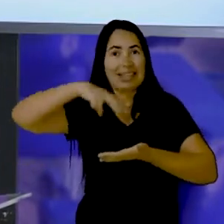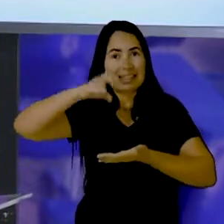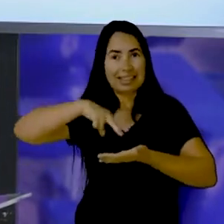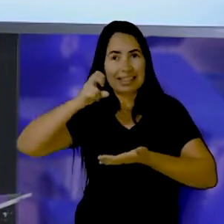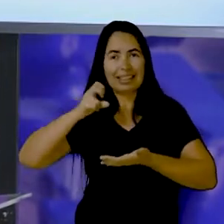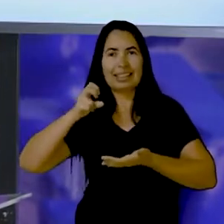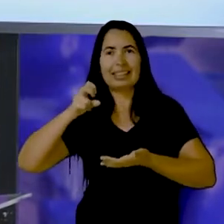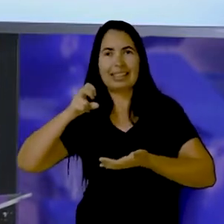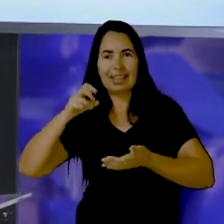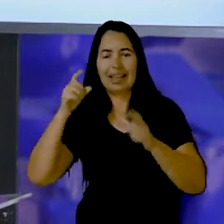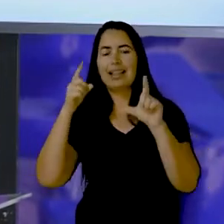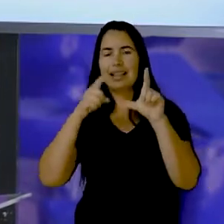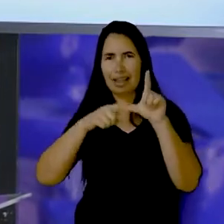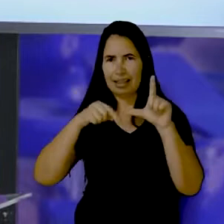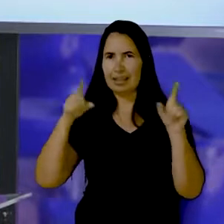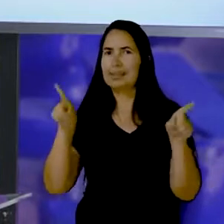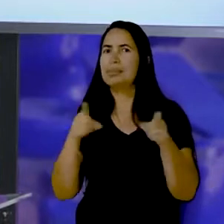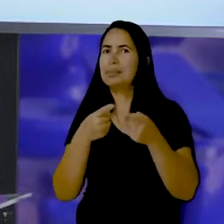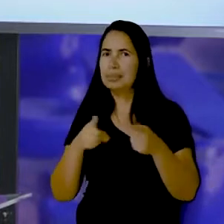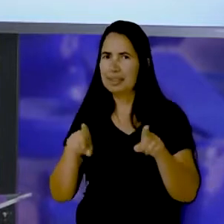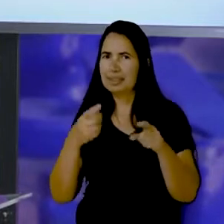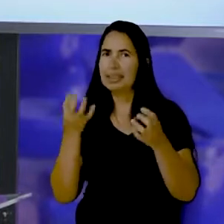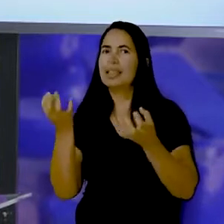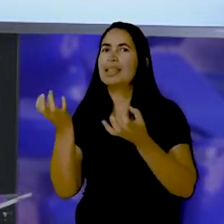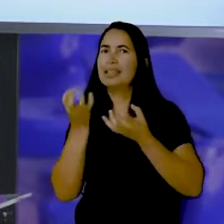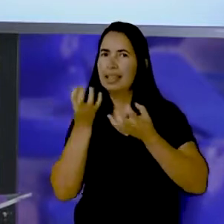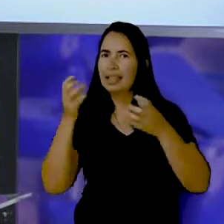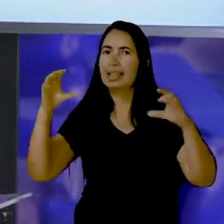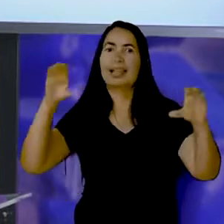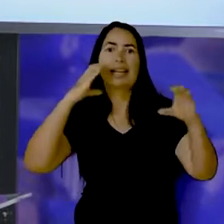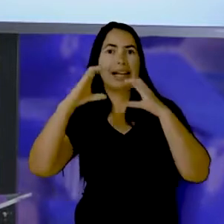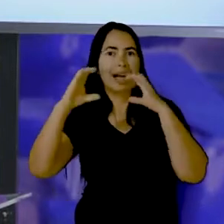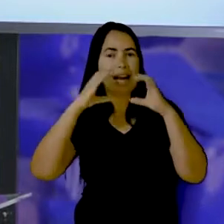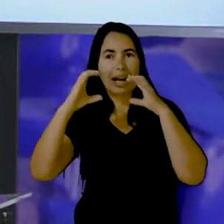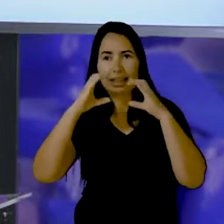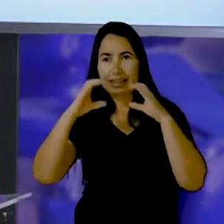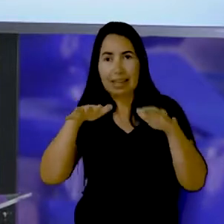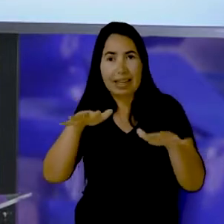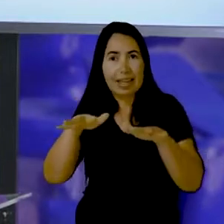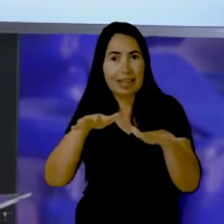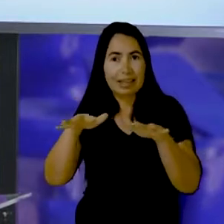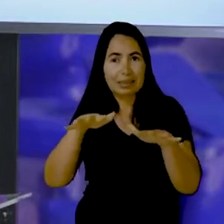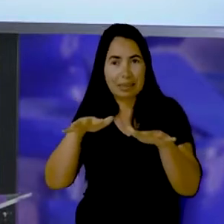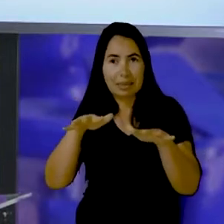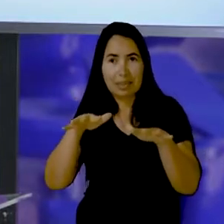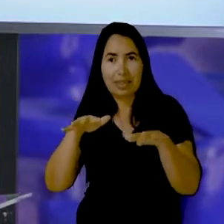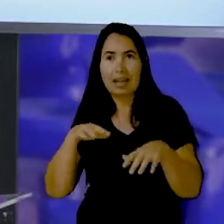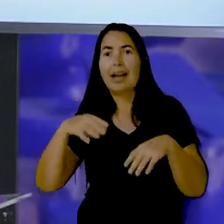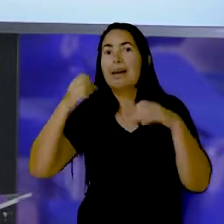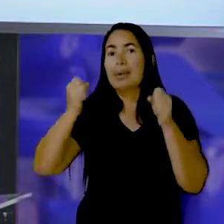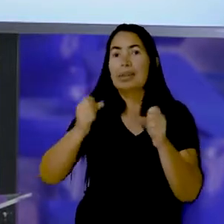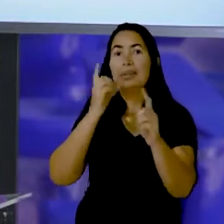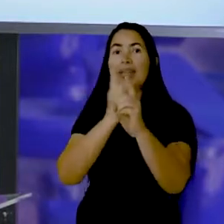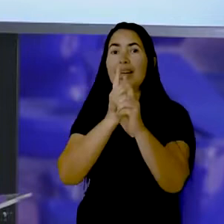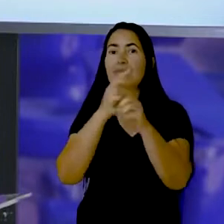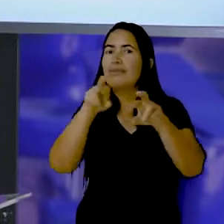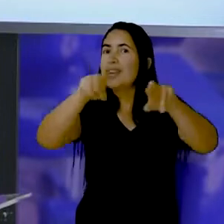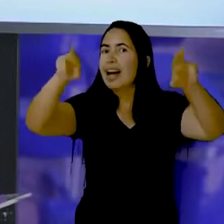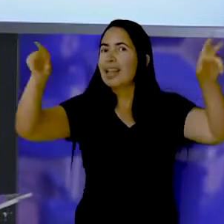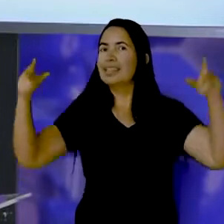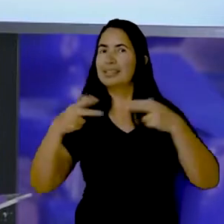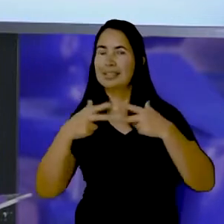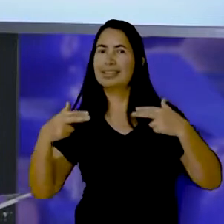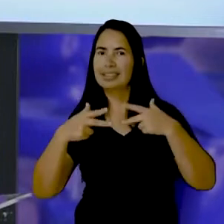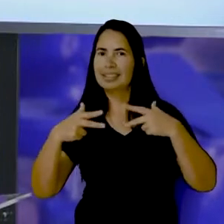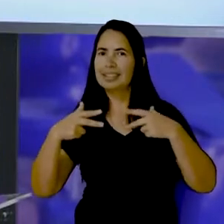é? Que é o que a letra de canção Espera que a gente cante, né? Que a gente use o ritmo, a melodia A gente pode descobrir outras coisas, viu, gente?